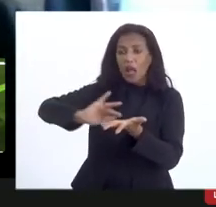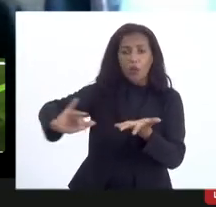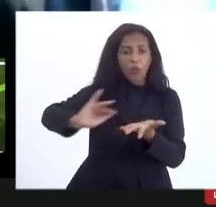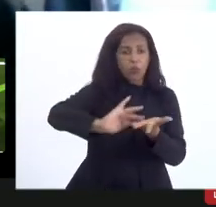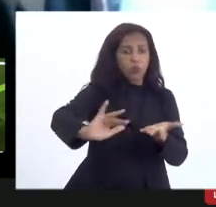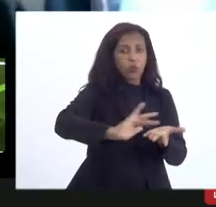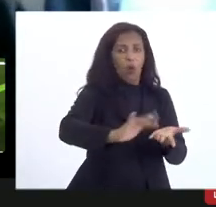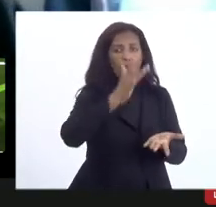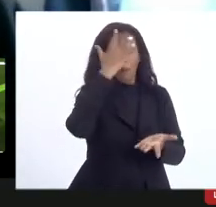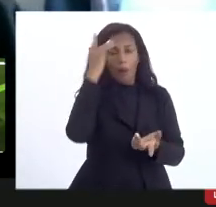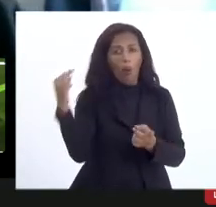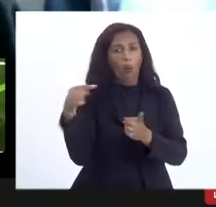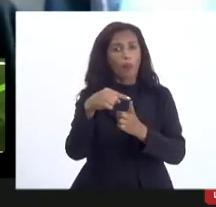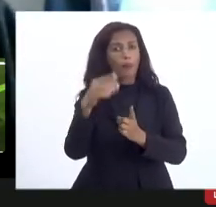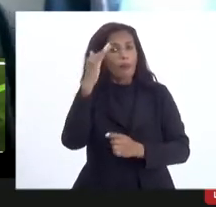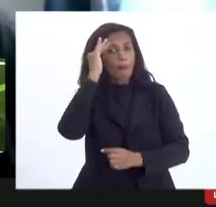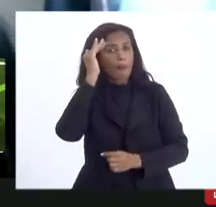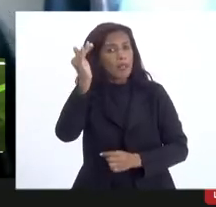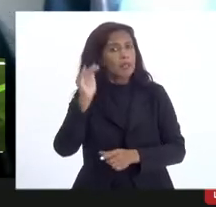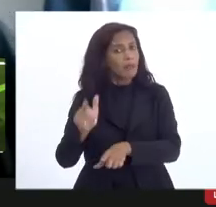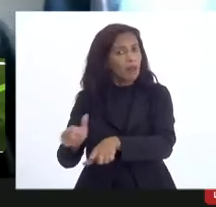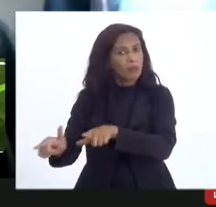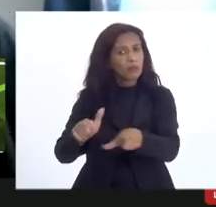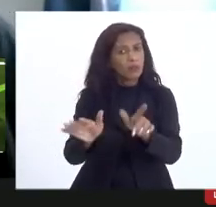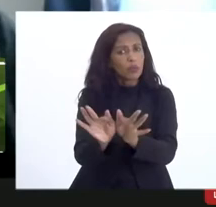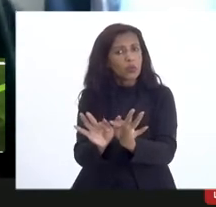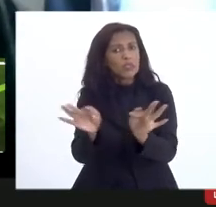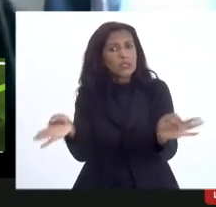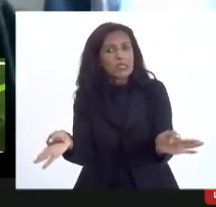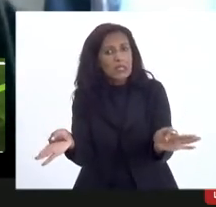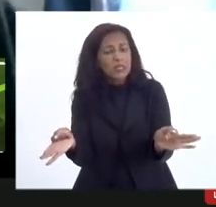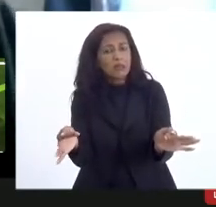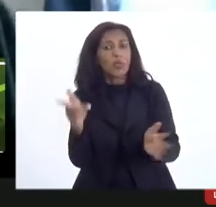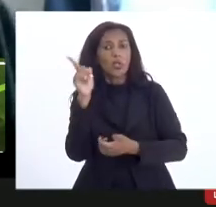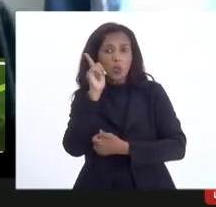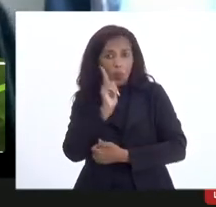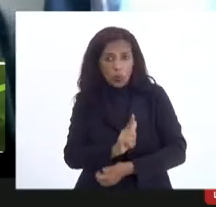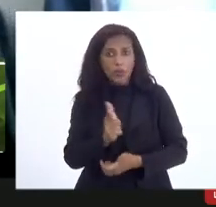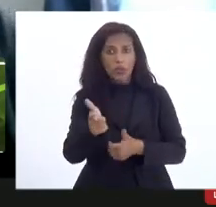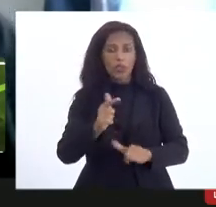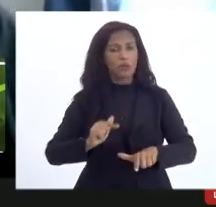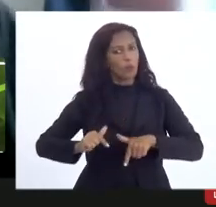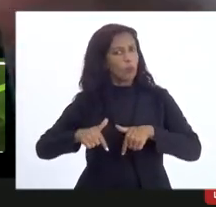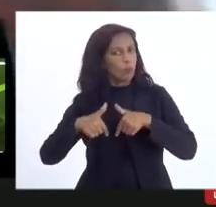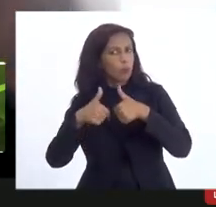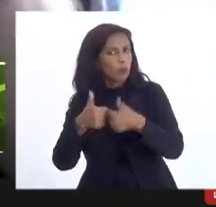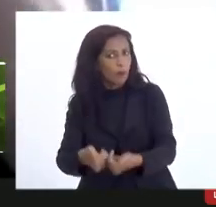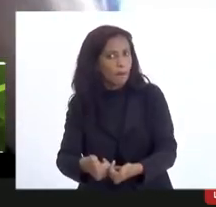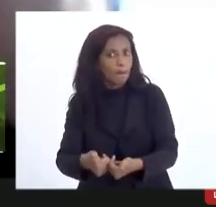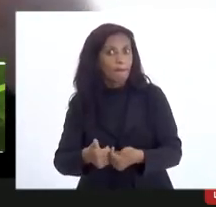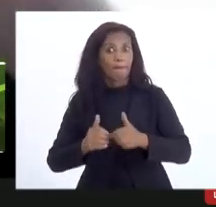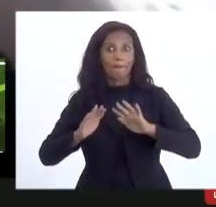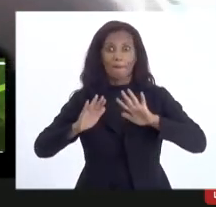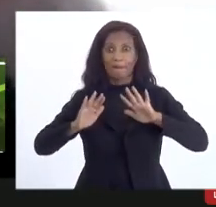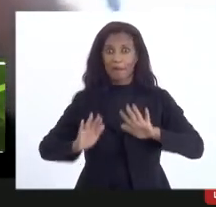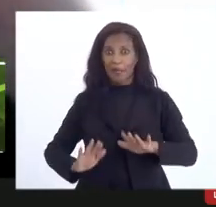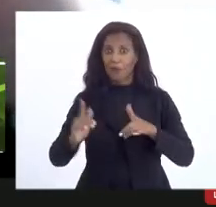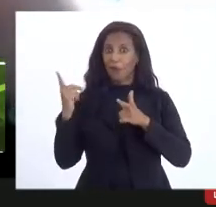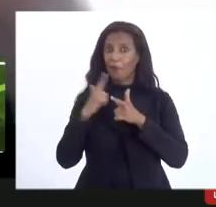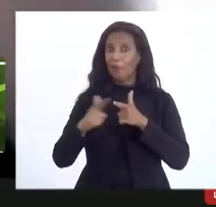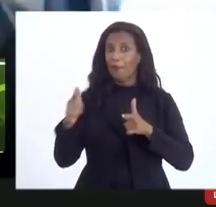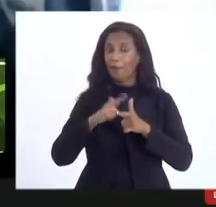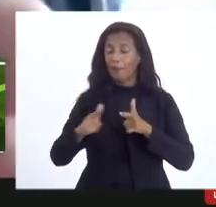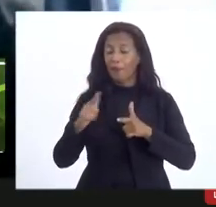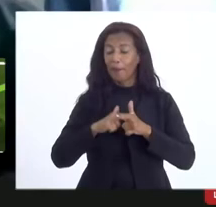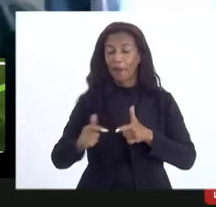os objetos principais do fundo da Amazônia e conseguimos fazer isso mas foi um problemão